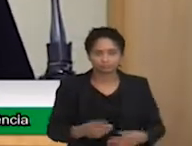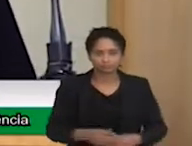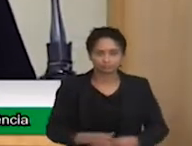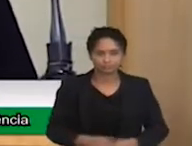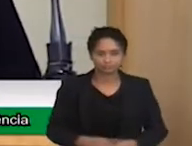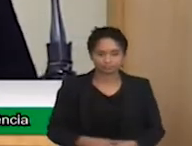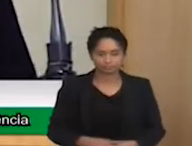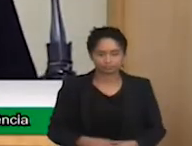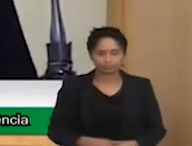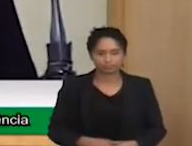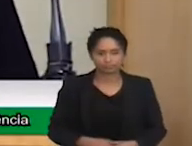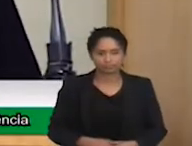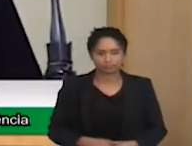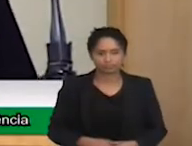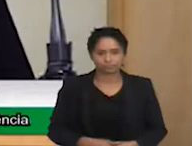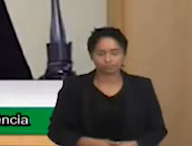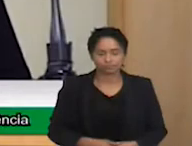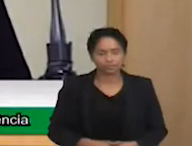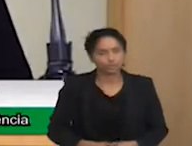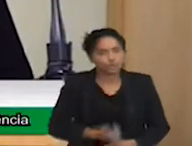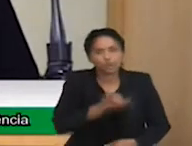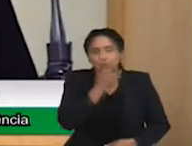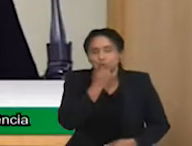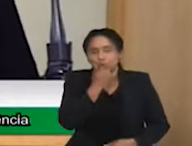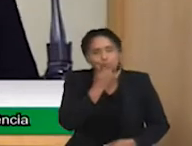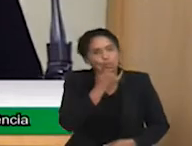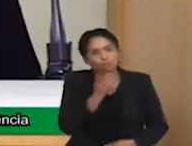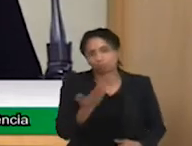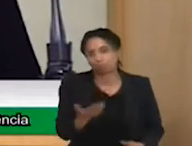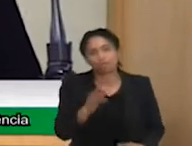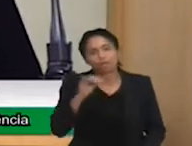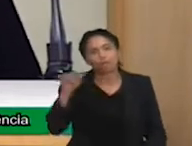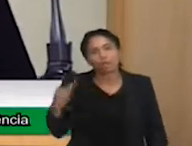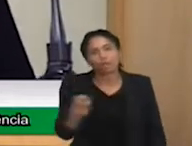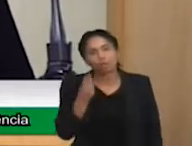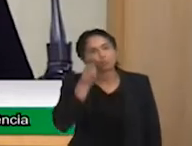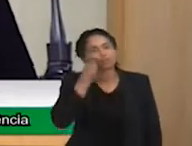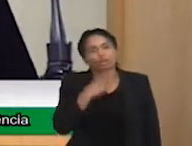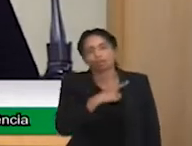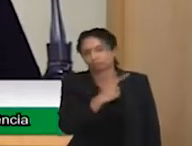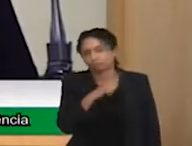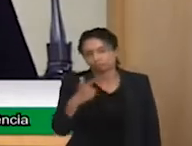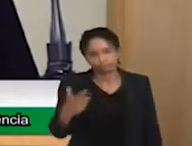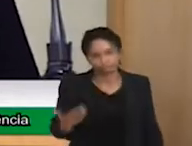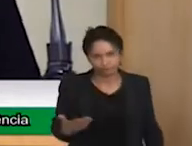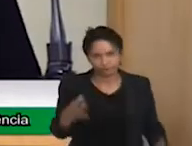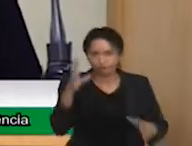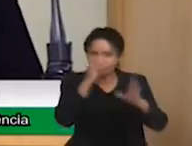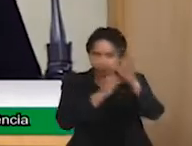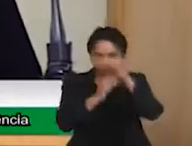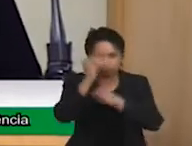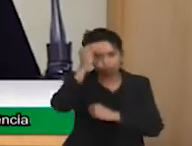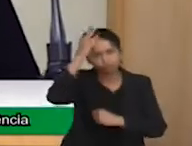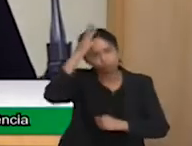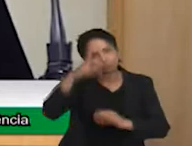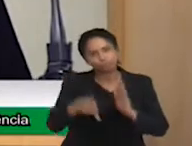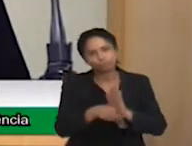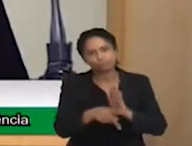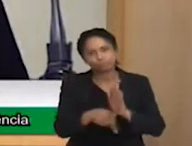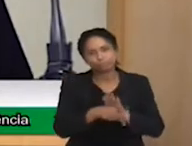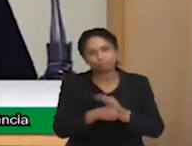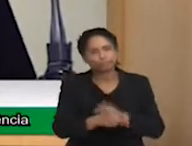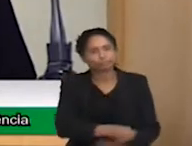não foi oportunizado a ele a possibilidade de construir a sua aprendizagem com conteúdo flexível,